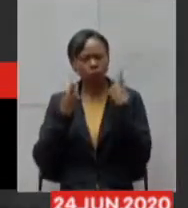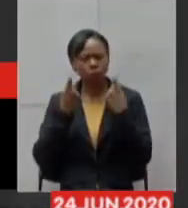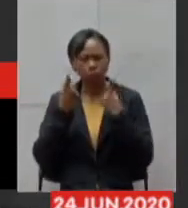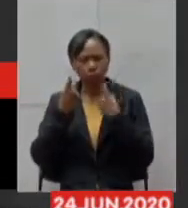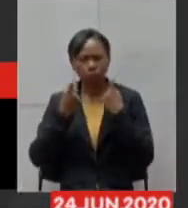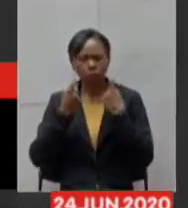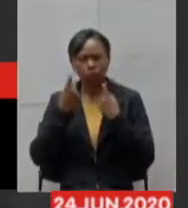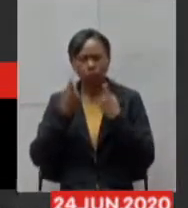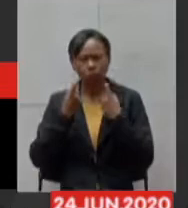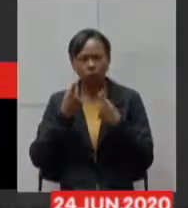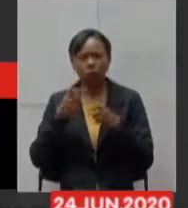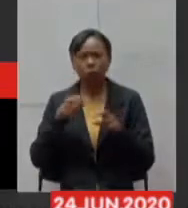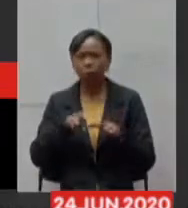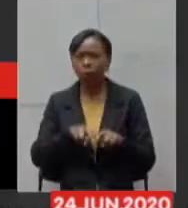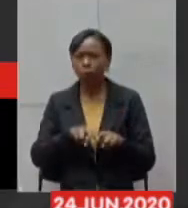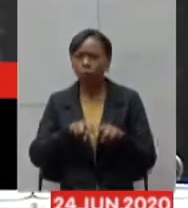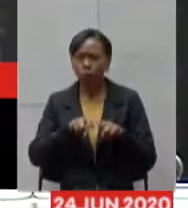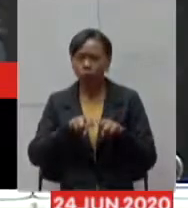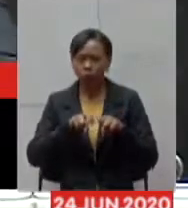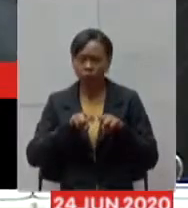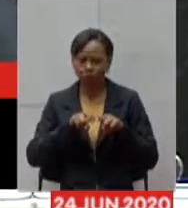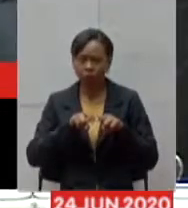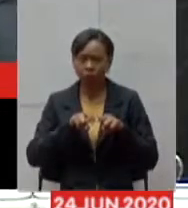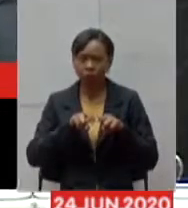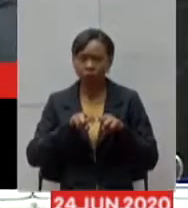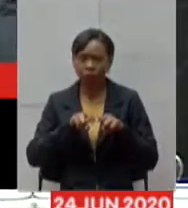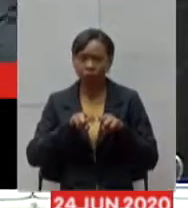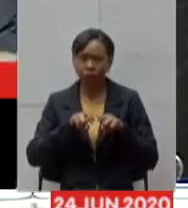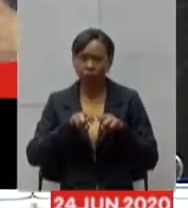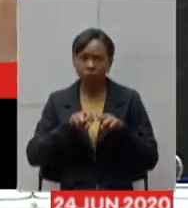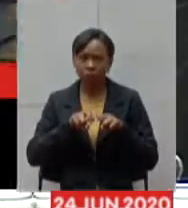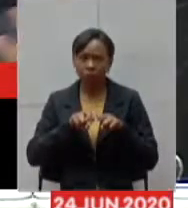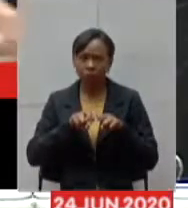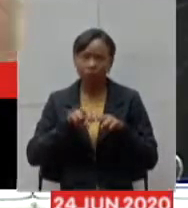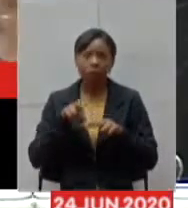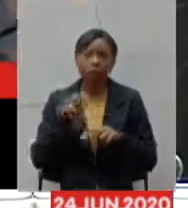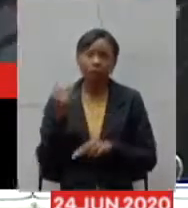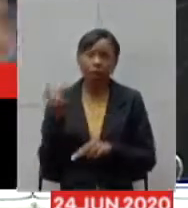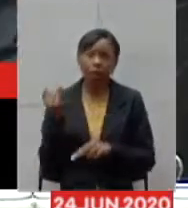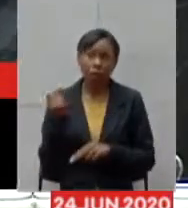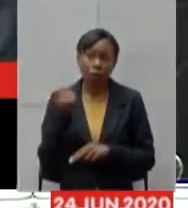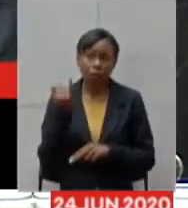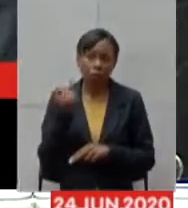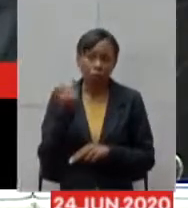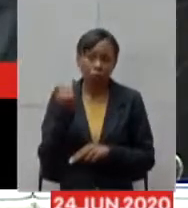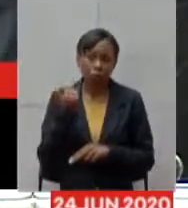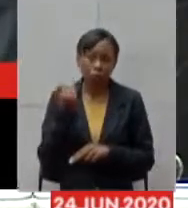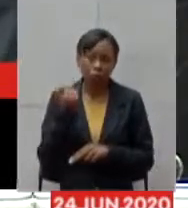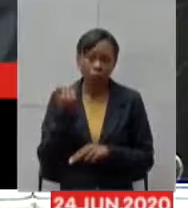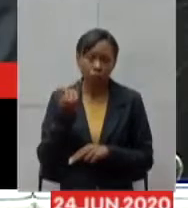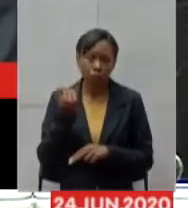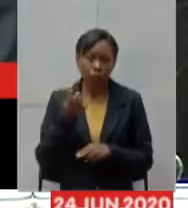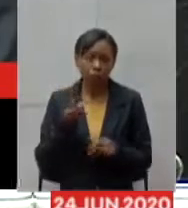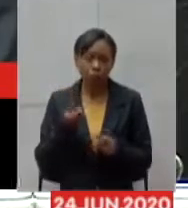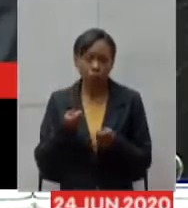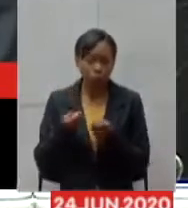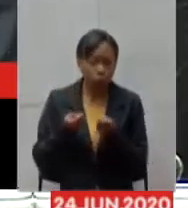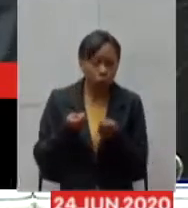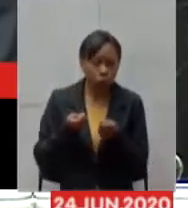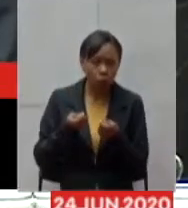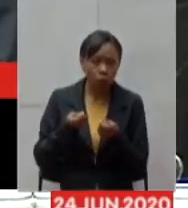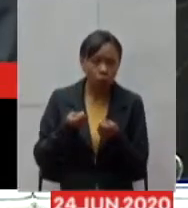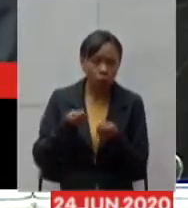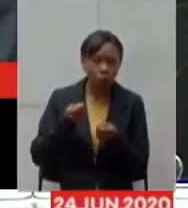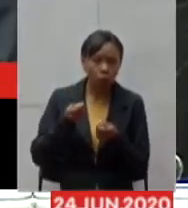que a sustentabilidade ela é importante se nós mantivermos supondo um hospital sem faturamento ele acaba